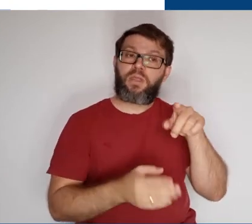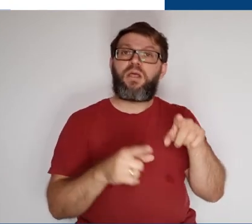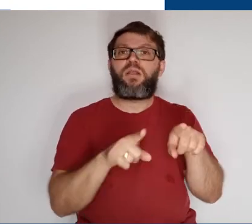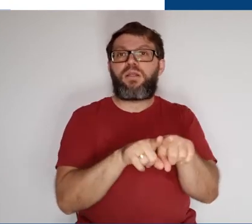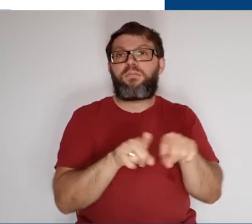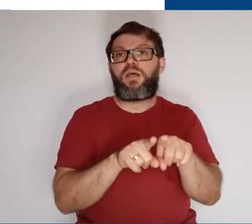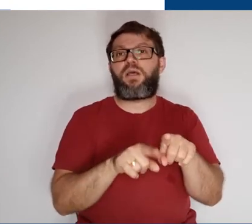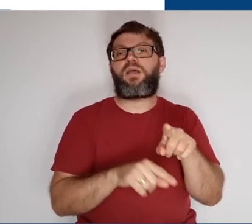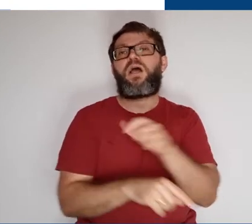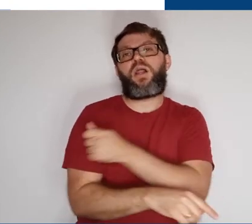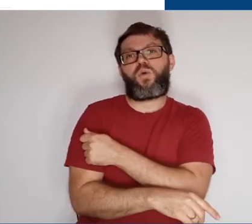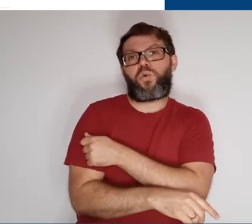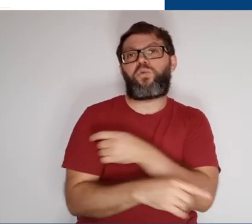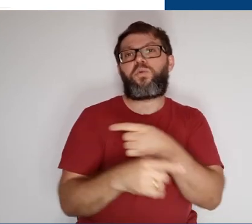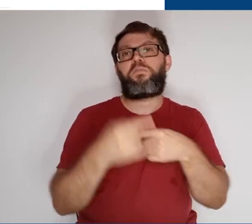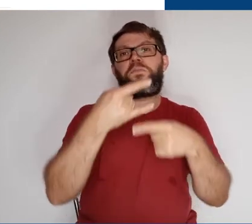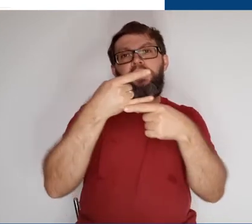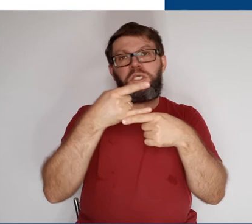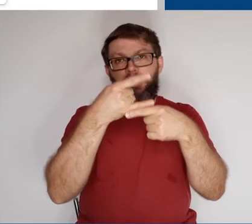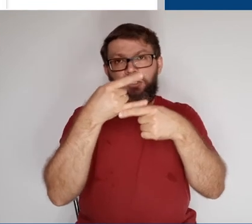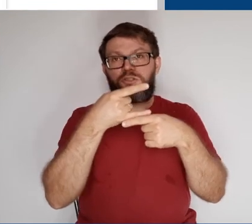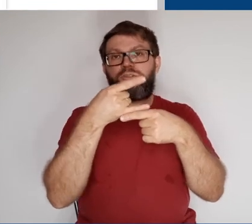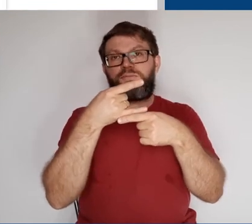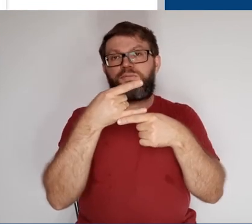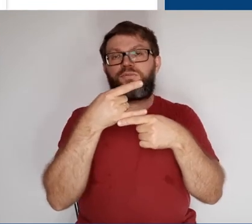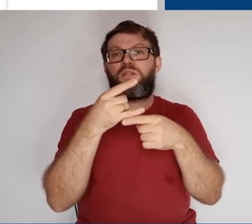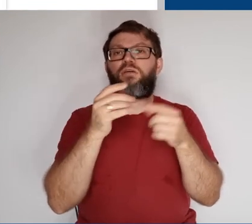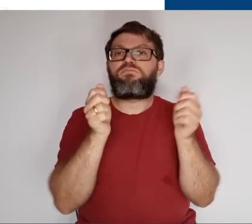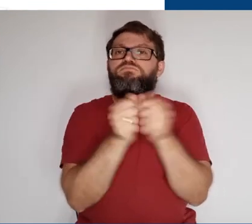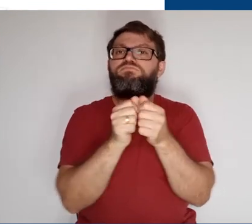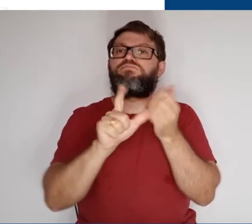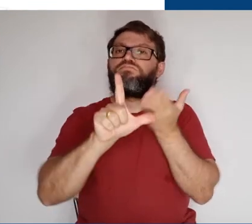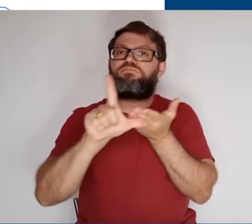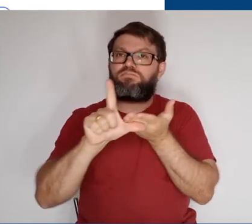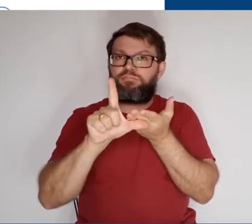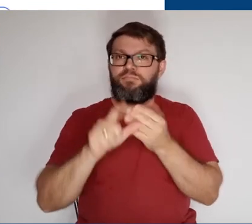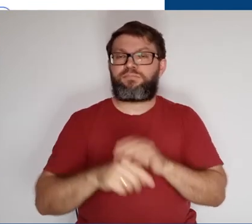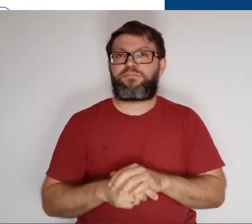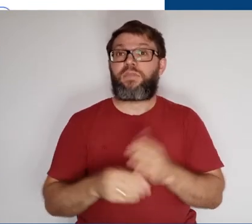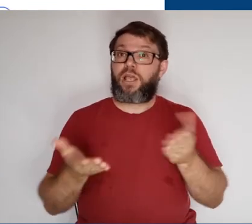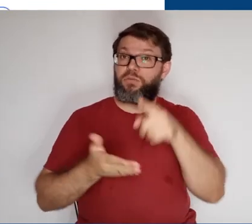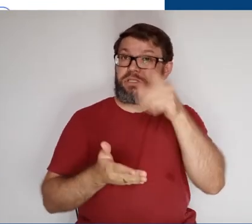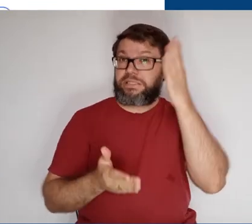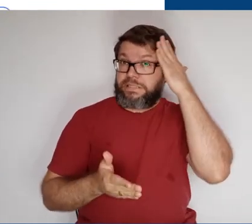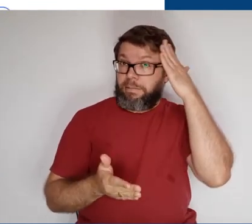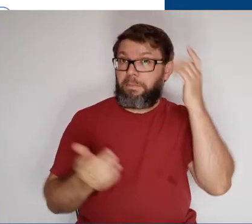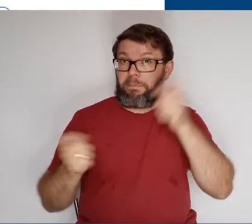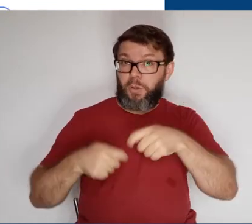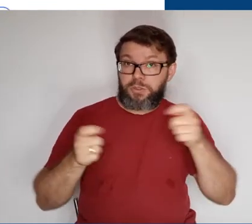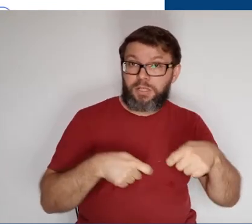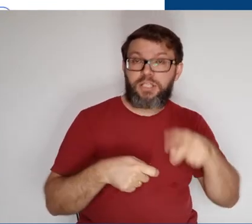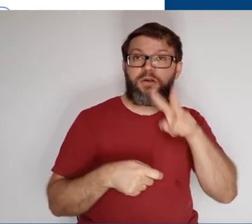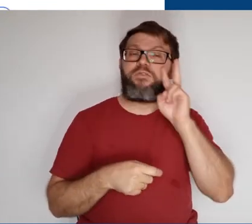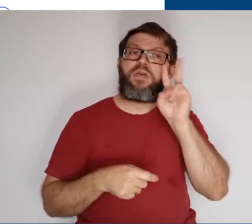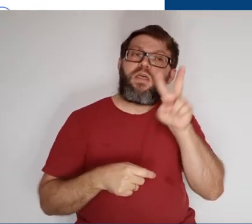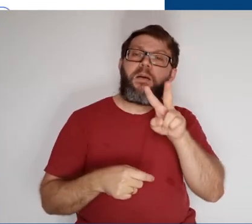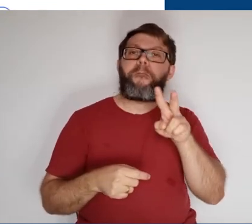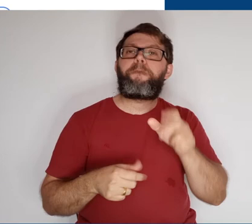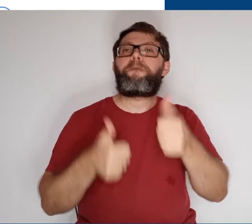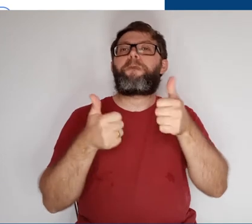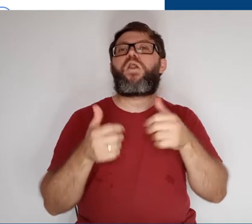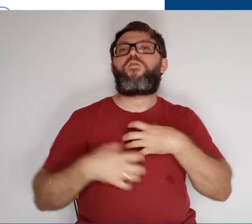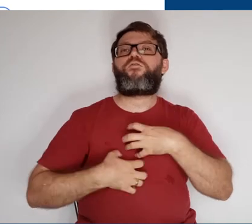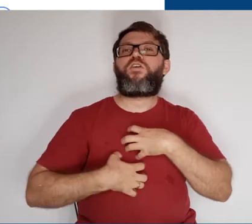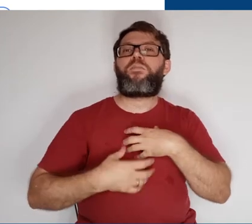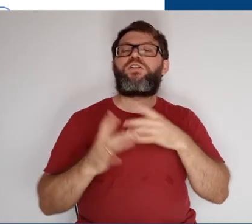nas atividades e com ele os colegas de turma via Meet integrado ao Classroom. Agora que você já sabe as